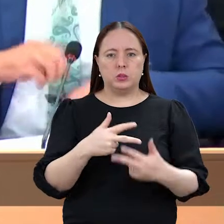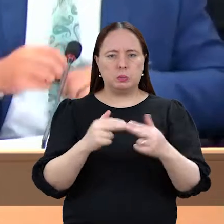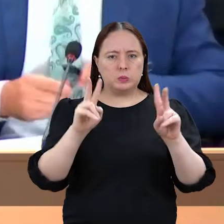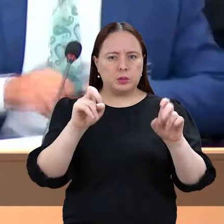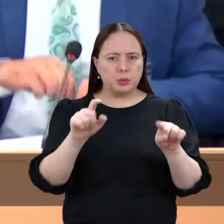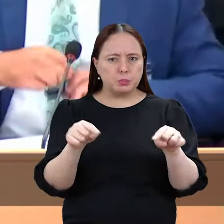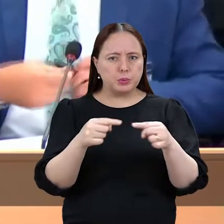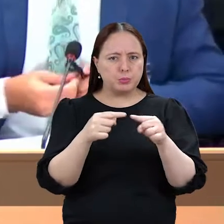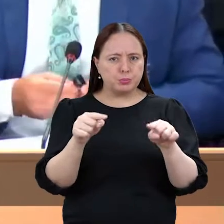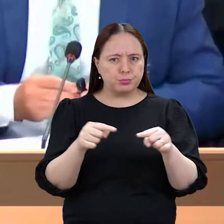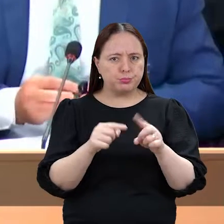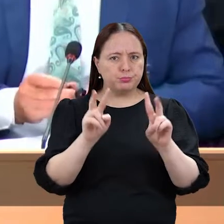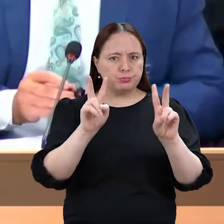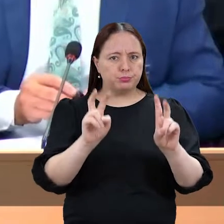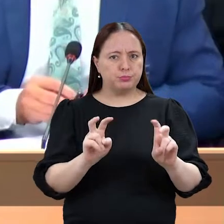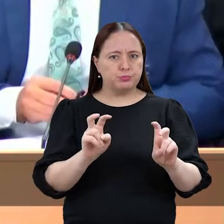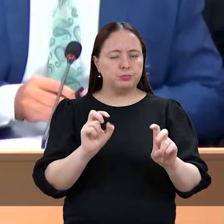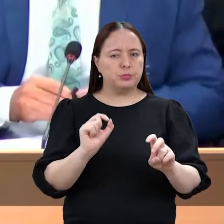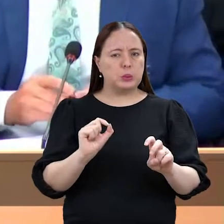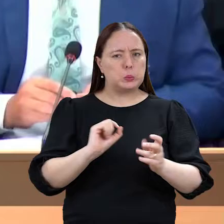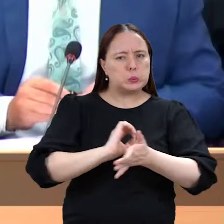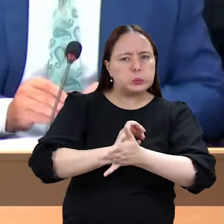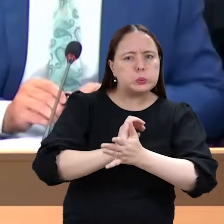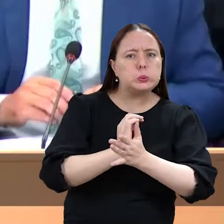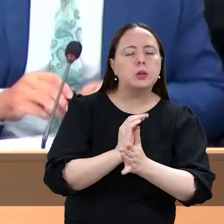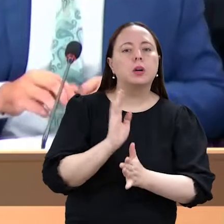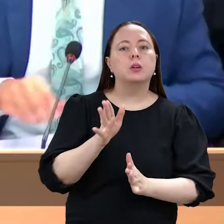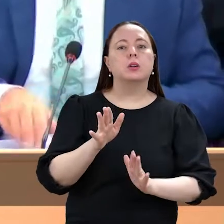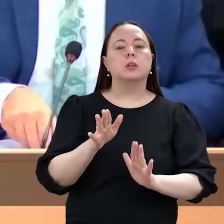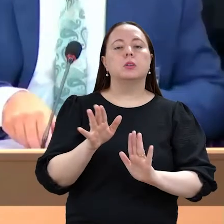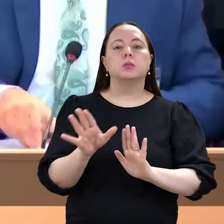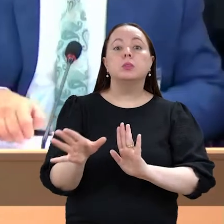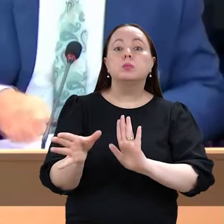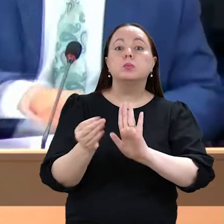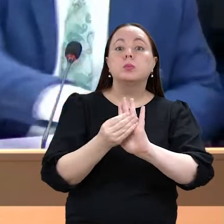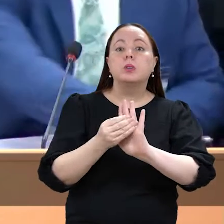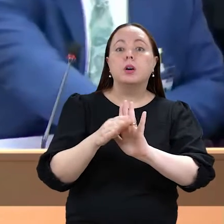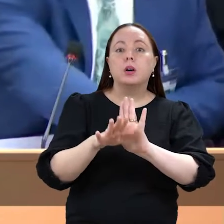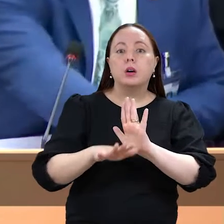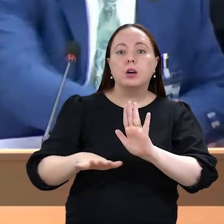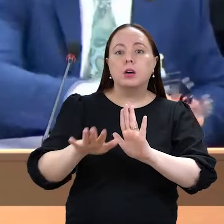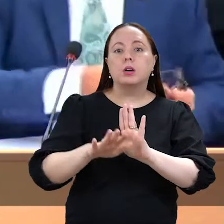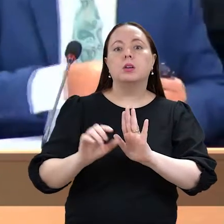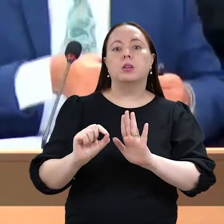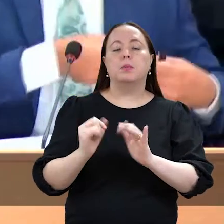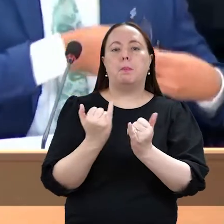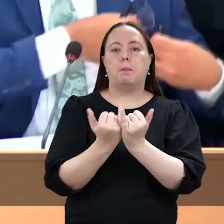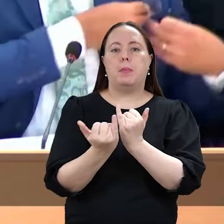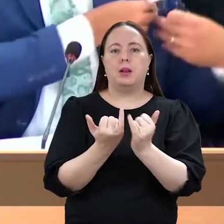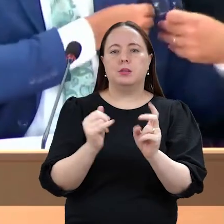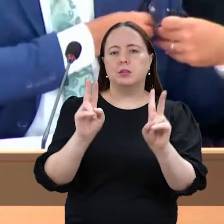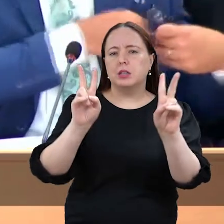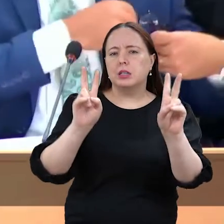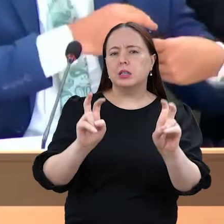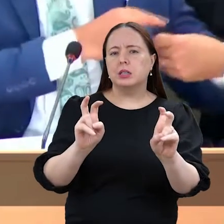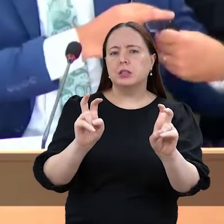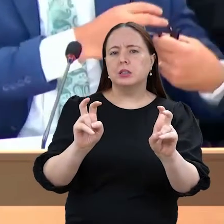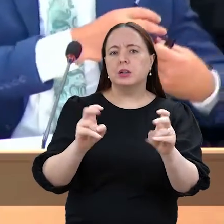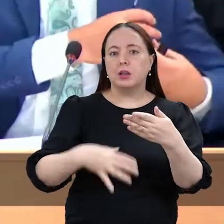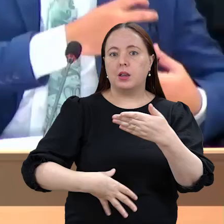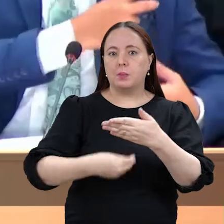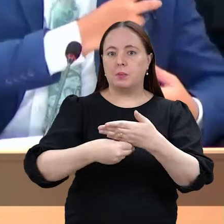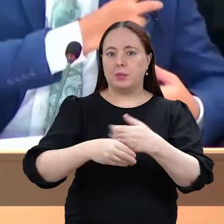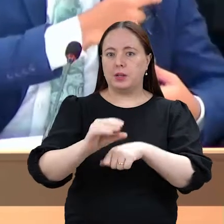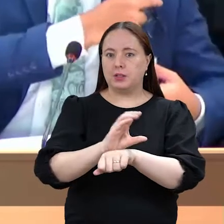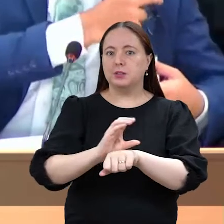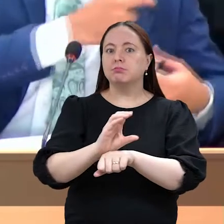correlatas de intolerância, a qual foi incorporada ao ordenamento jurídico com status hierárquico equivalente ao